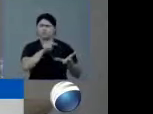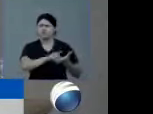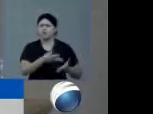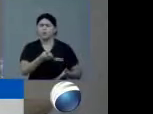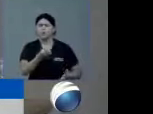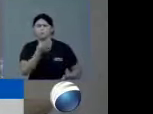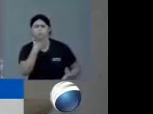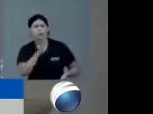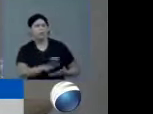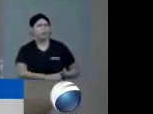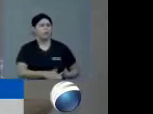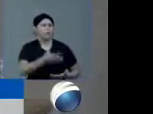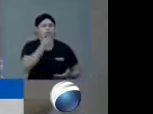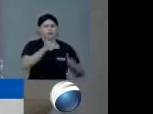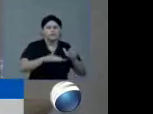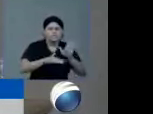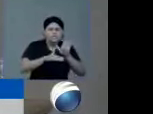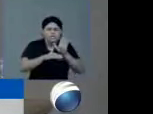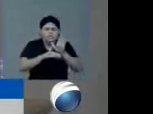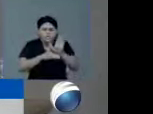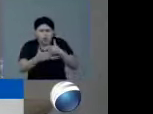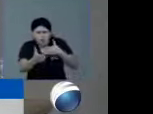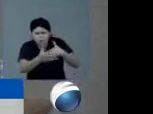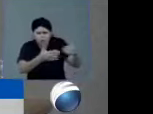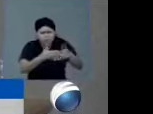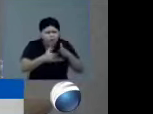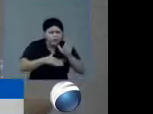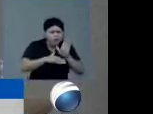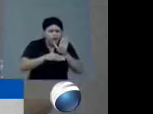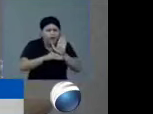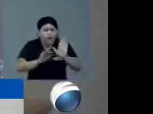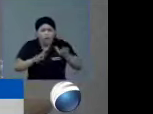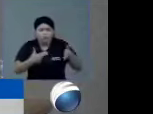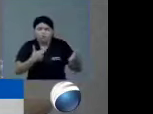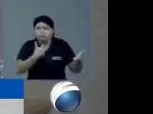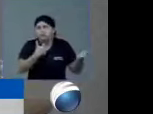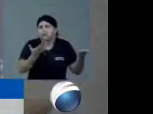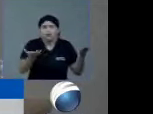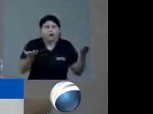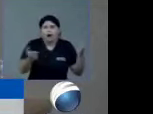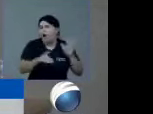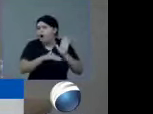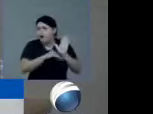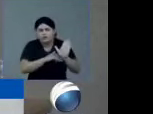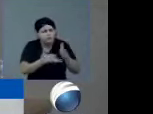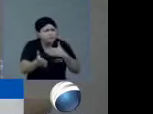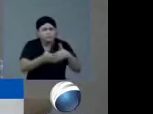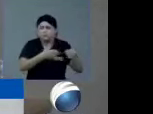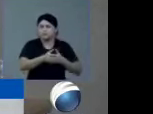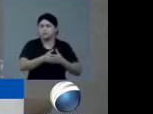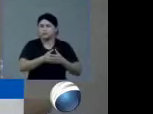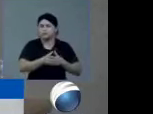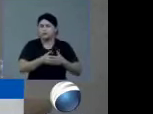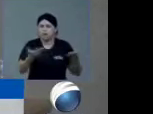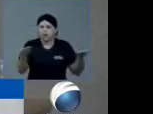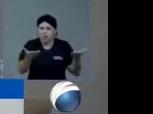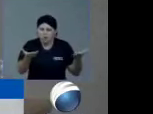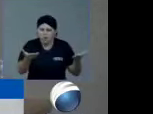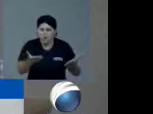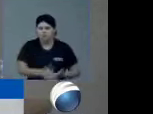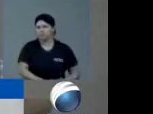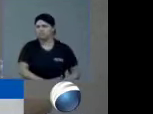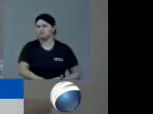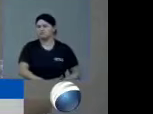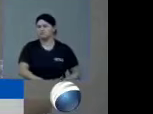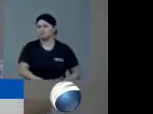um homem que quando você ligava para ele, ele lhe atendia, quando não podia, lhe dava o retorno, mas hoje estão pisando,